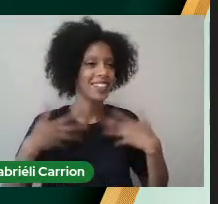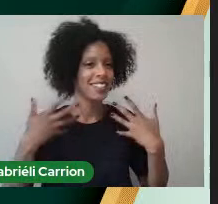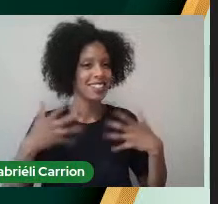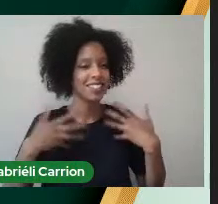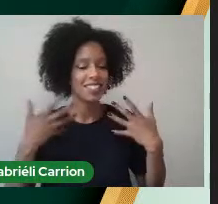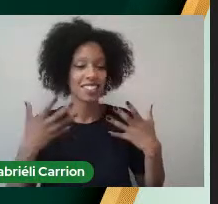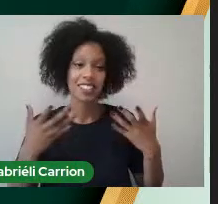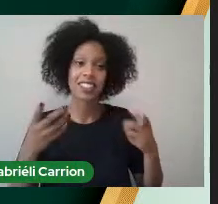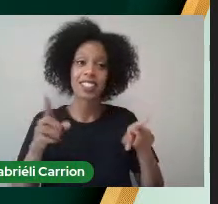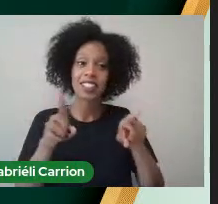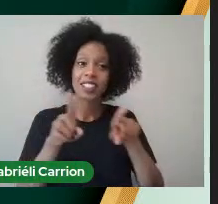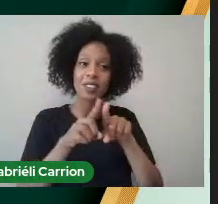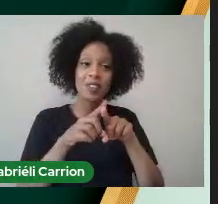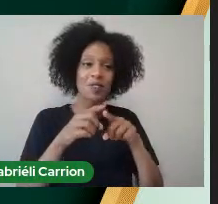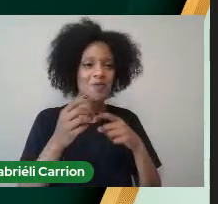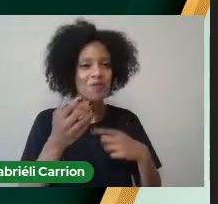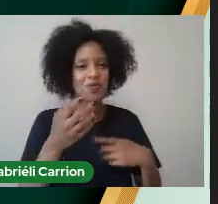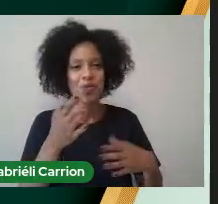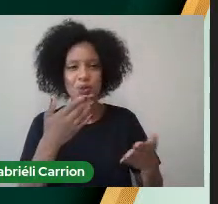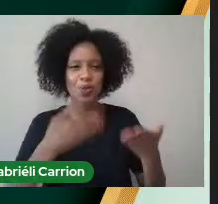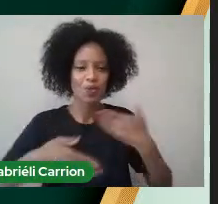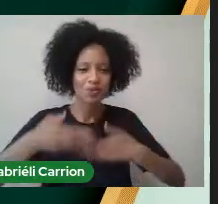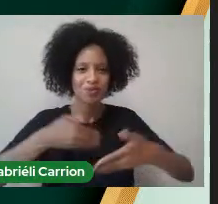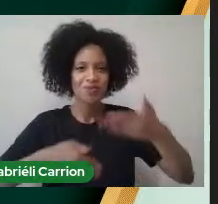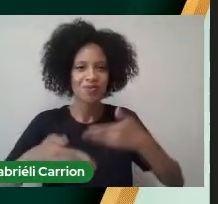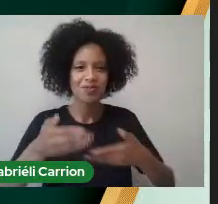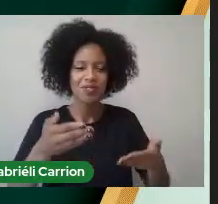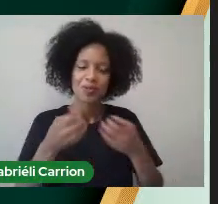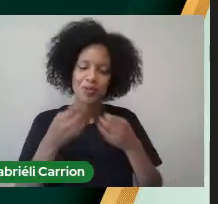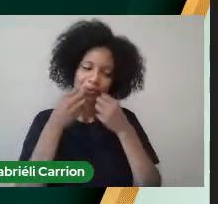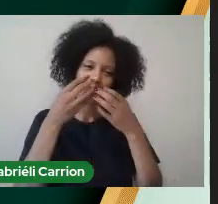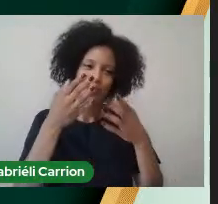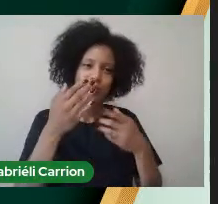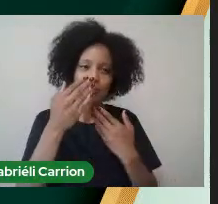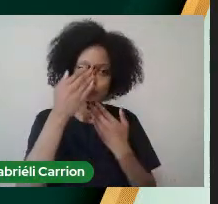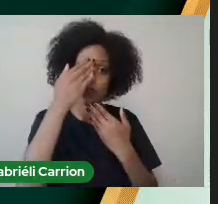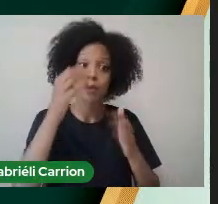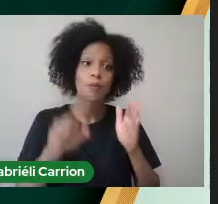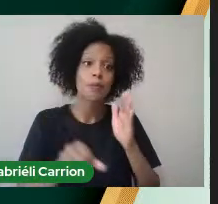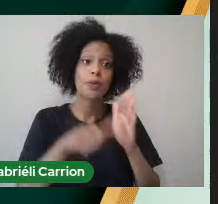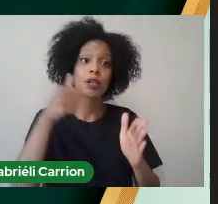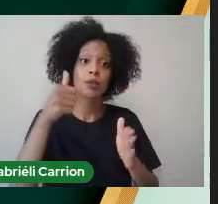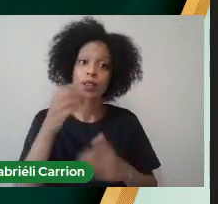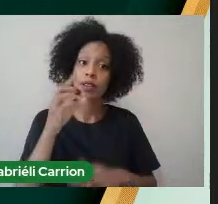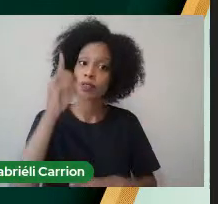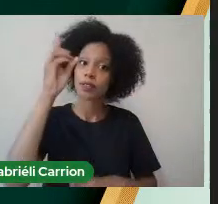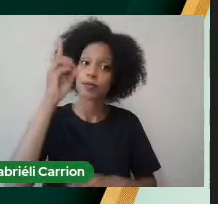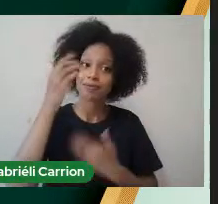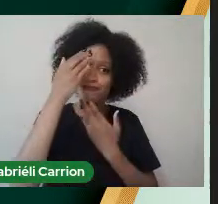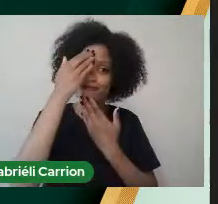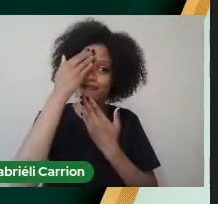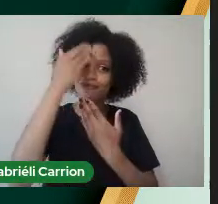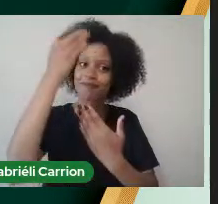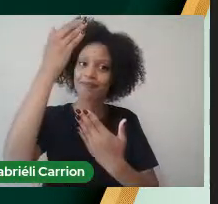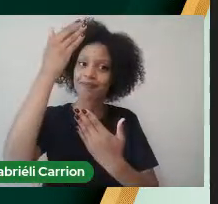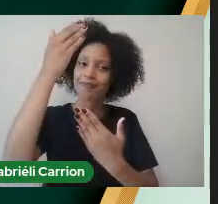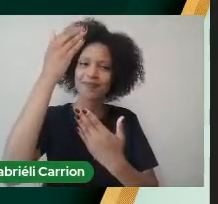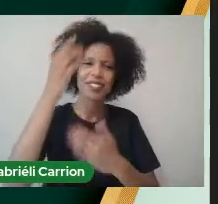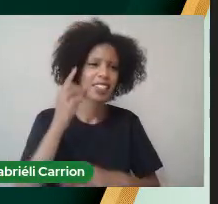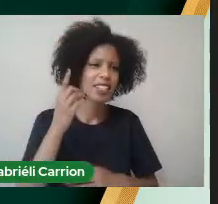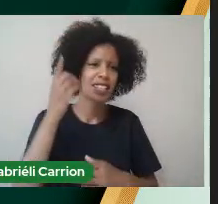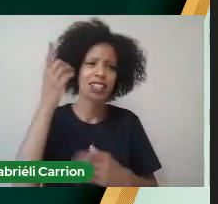completa Quando compartilhada Então primeiramente Eu quero agradecer A Deus E ele como